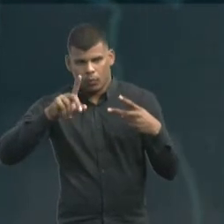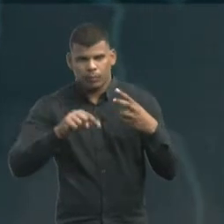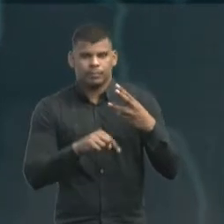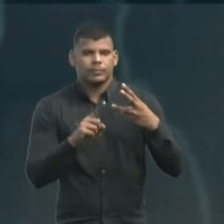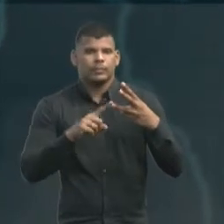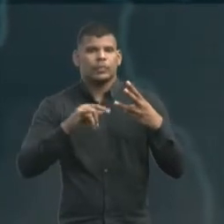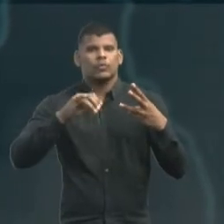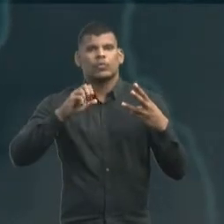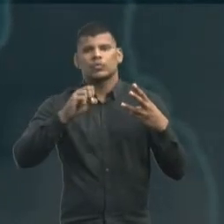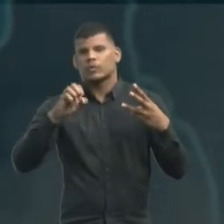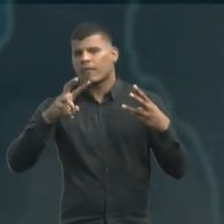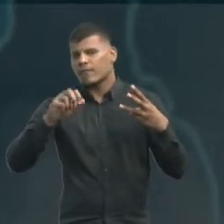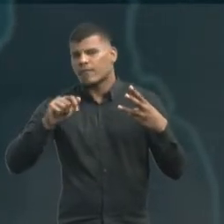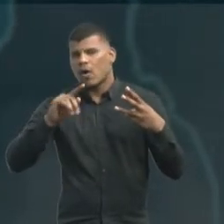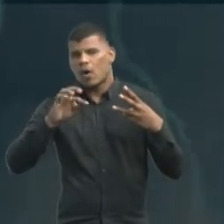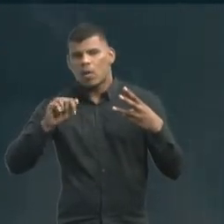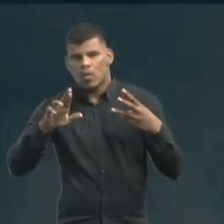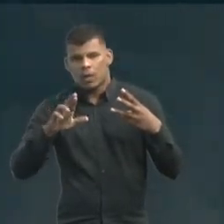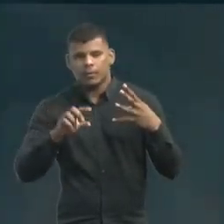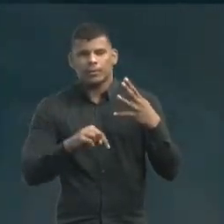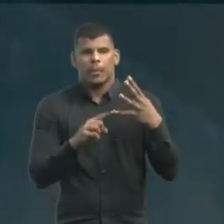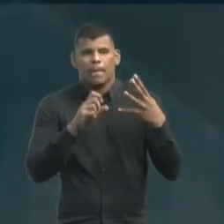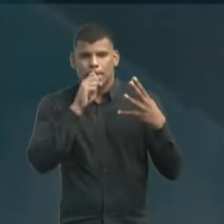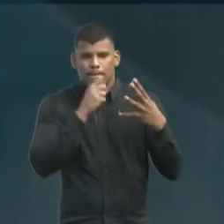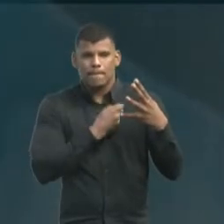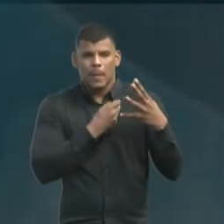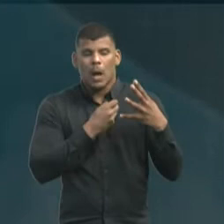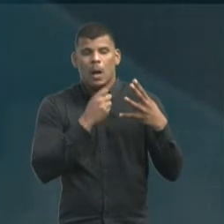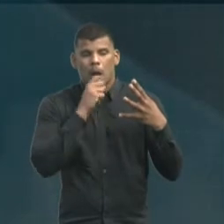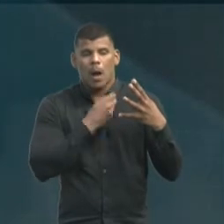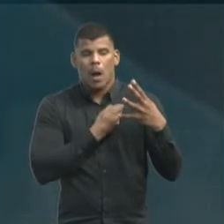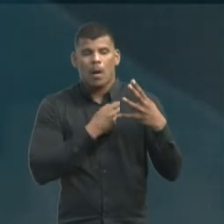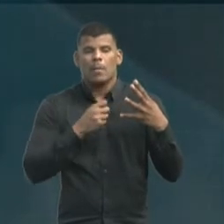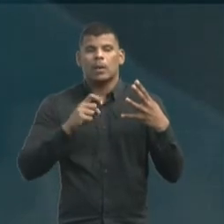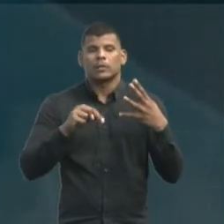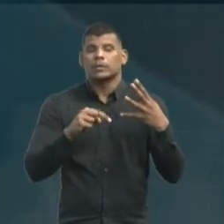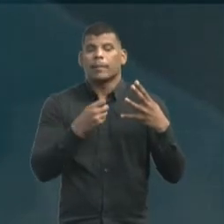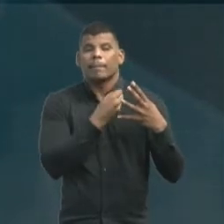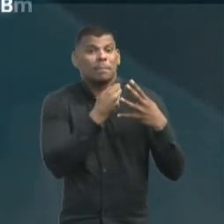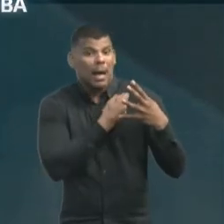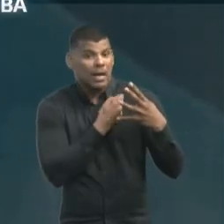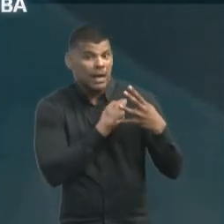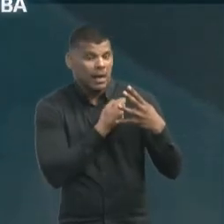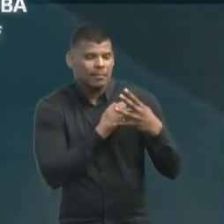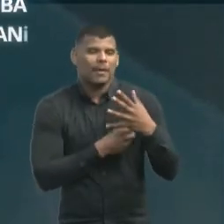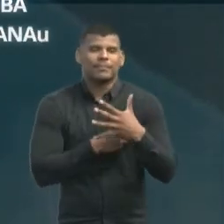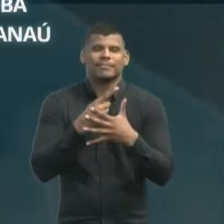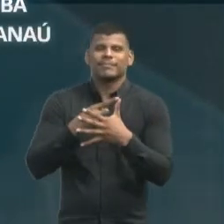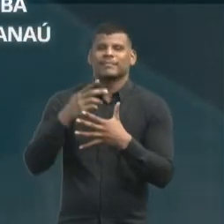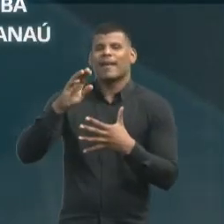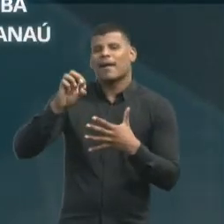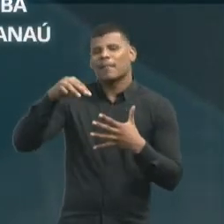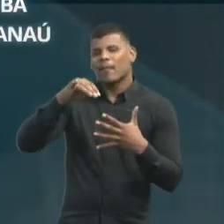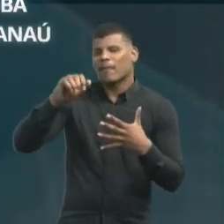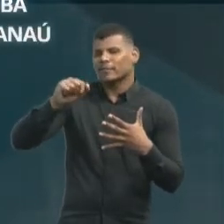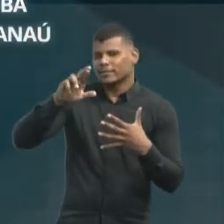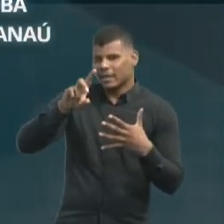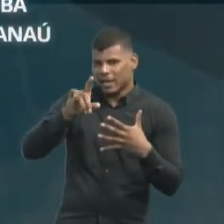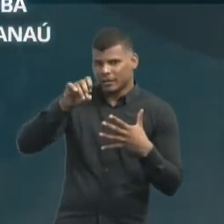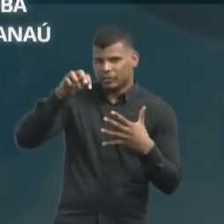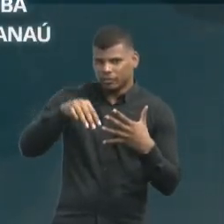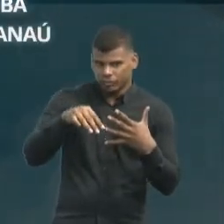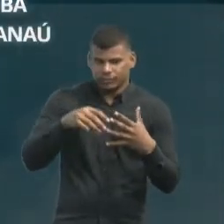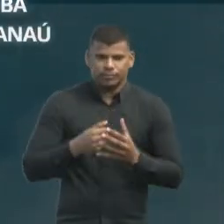Walter, Parangaba e Bom Jardim. Os municípios de Calcaia, Pacatuba e Maracanau, na região